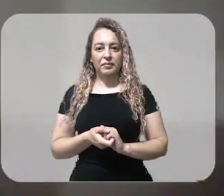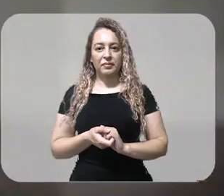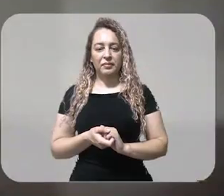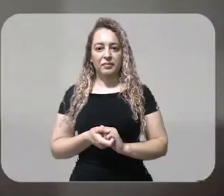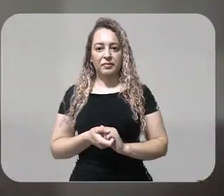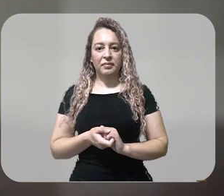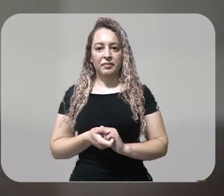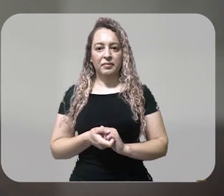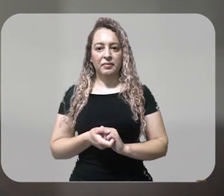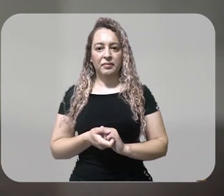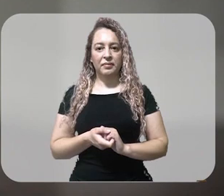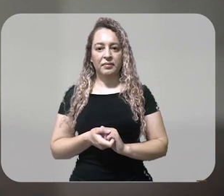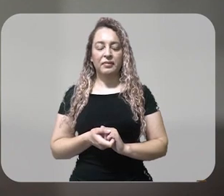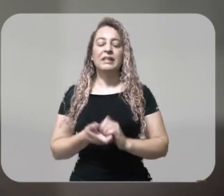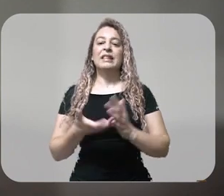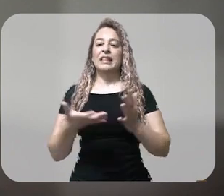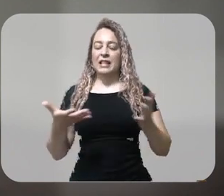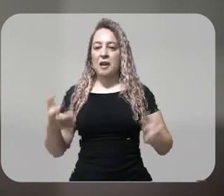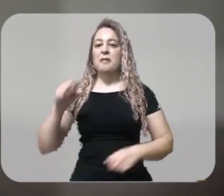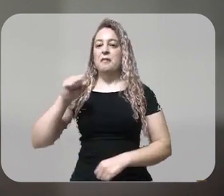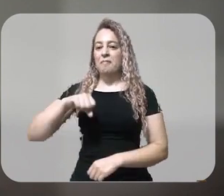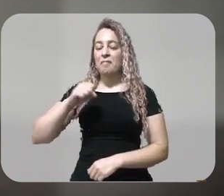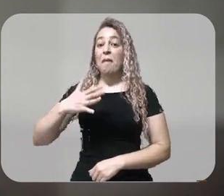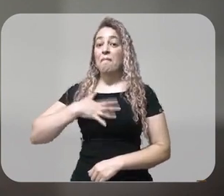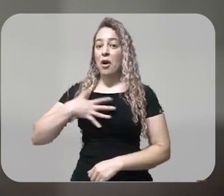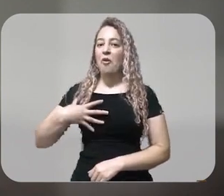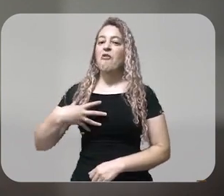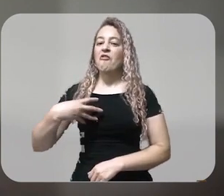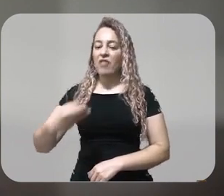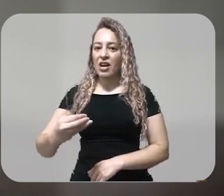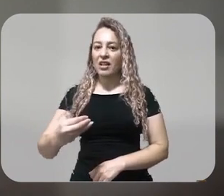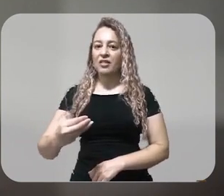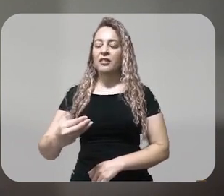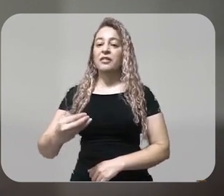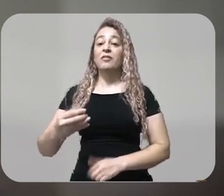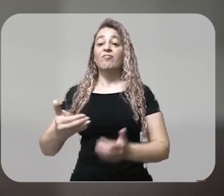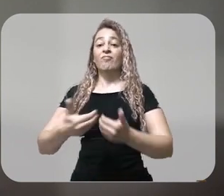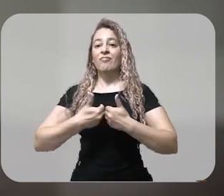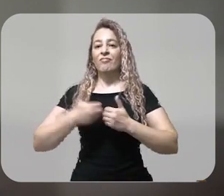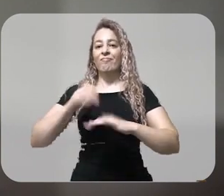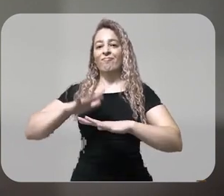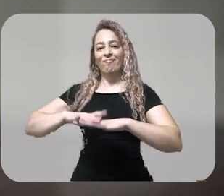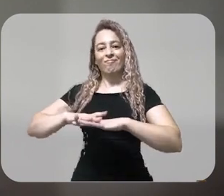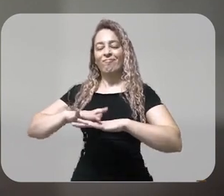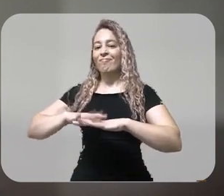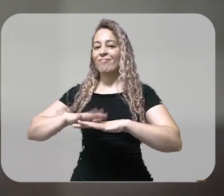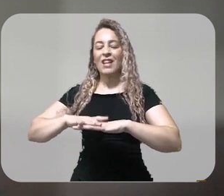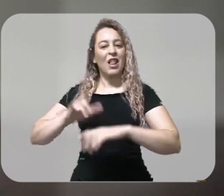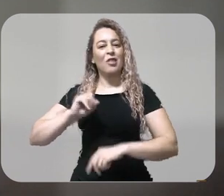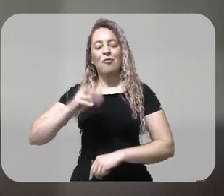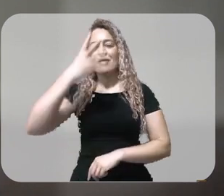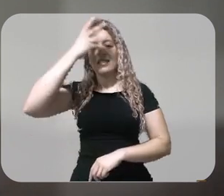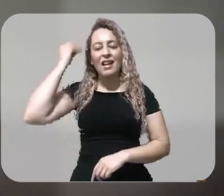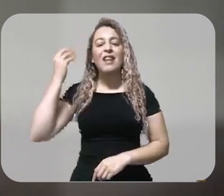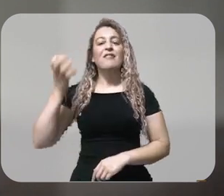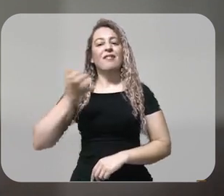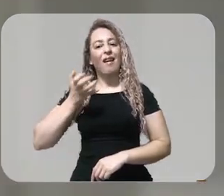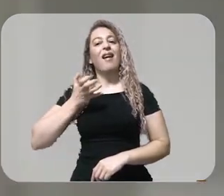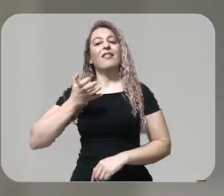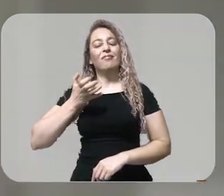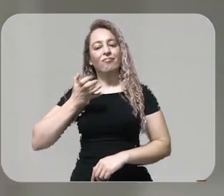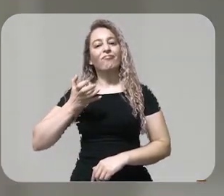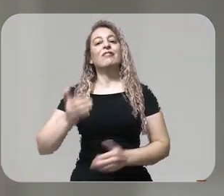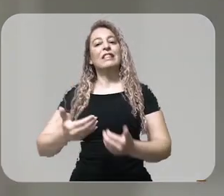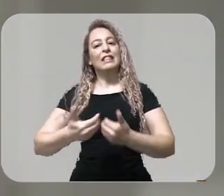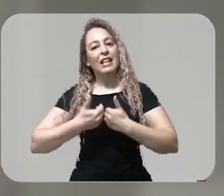Ah, eu vou tirar ele desse espectro. Isso não sai da minha cabeça outra coisa. Vou tirar ele desse espectro.